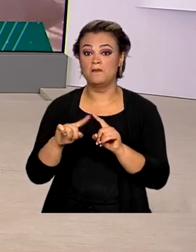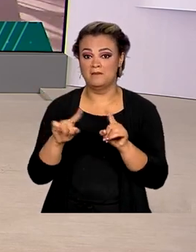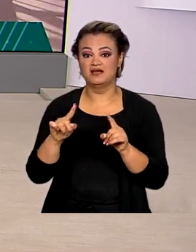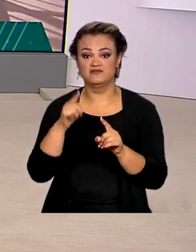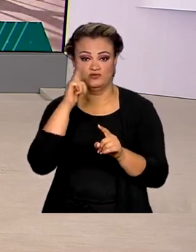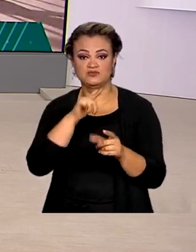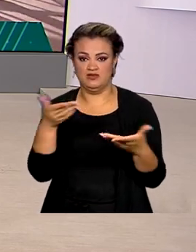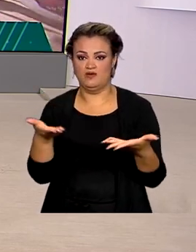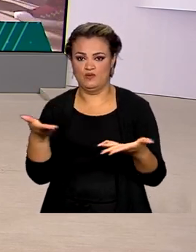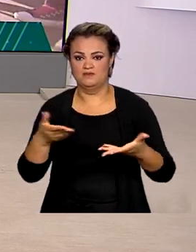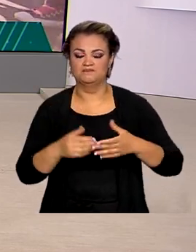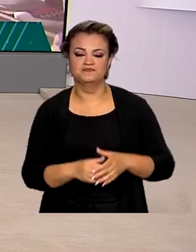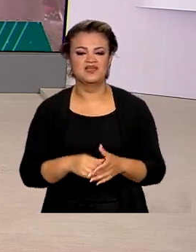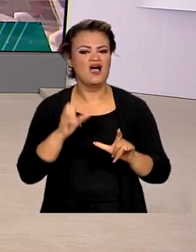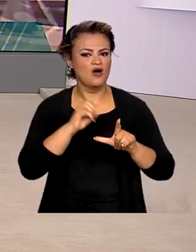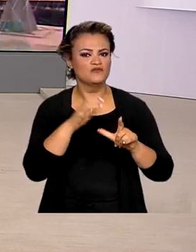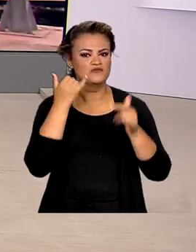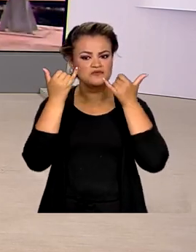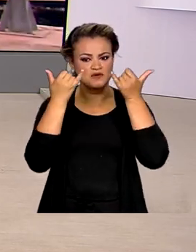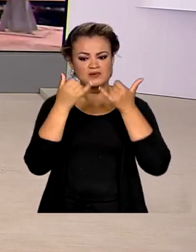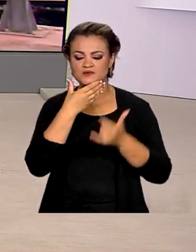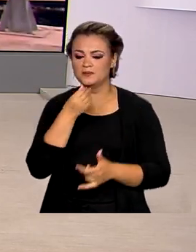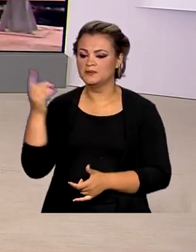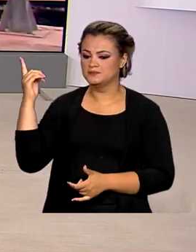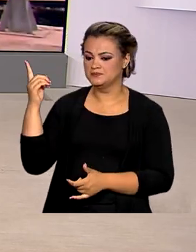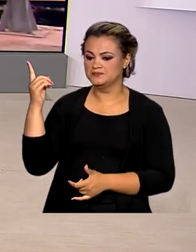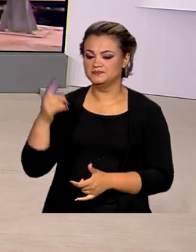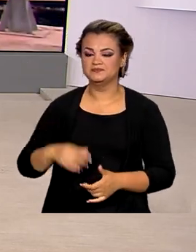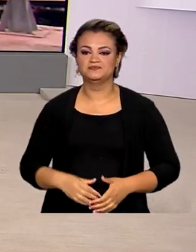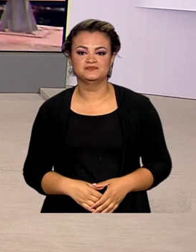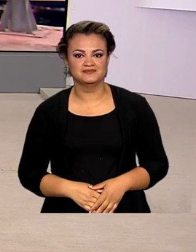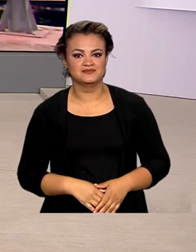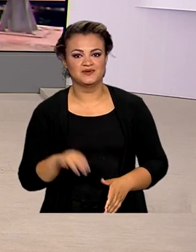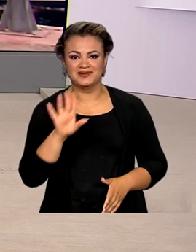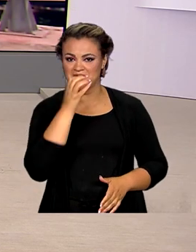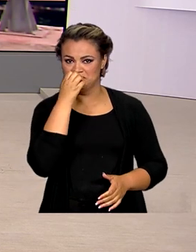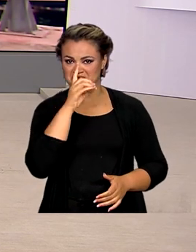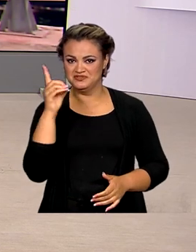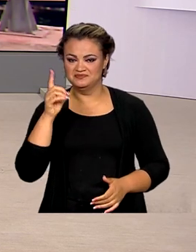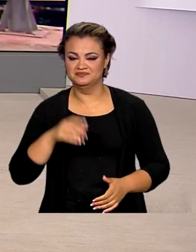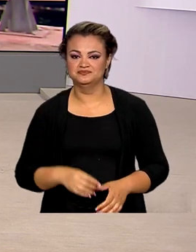saber os detalhes ao vivo com o repórter Glauco de Queiroz. Glauco, bom dia!